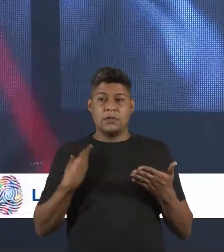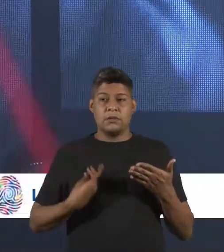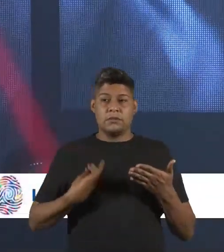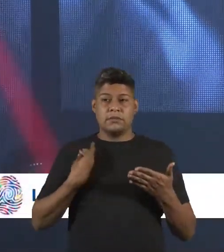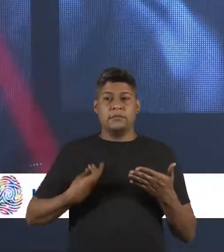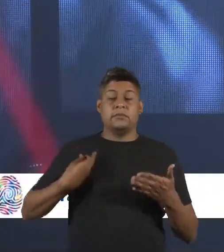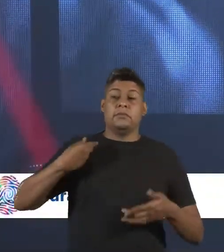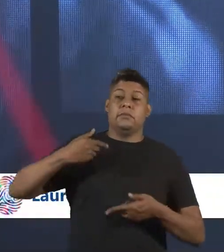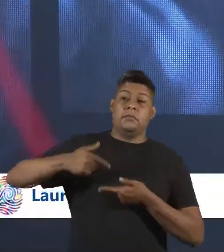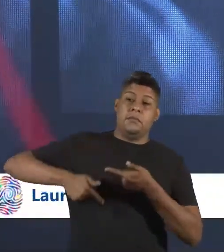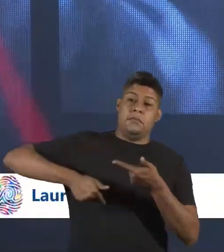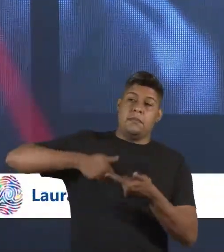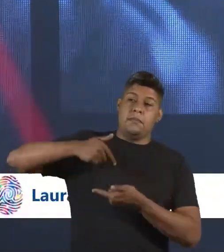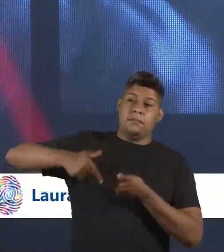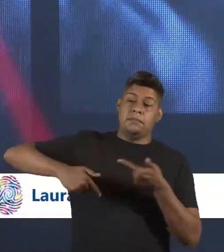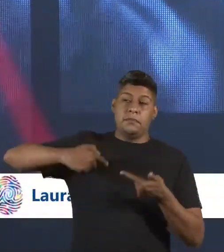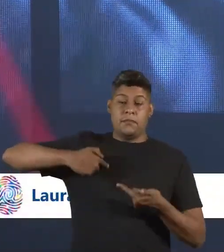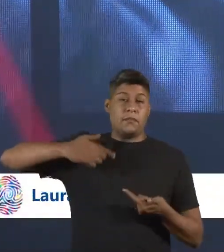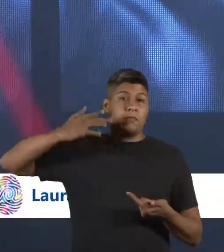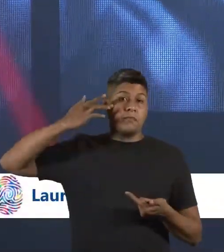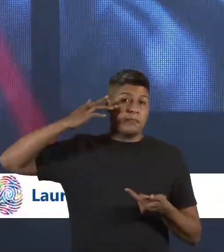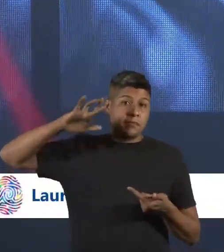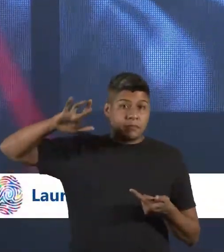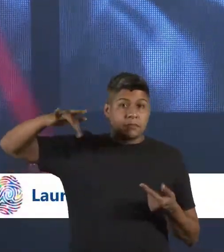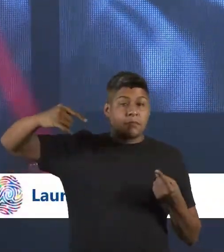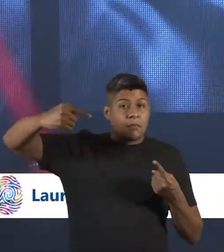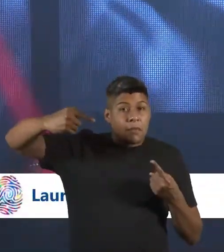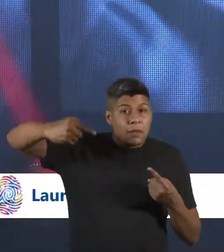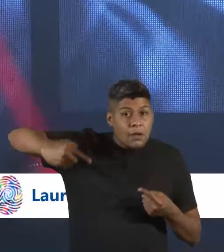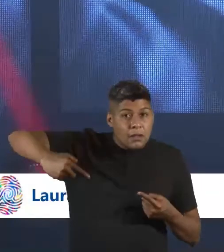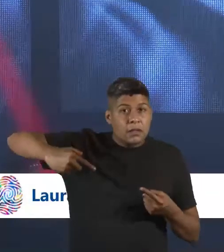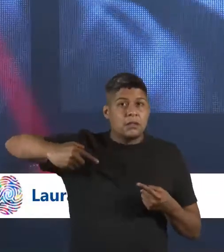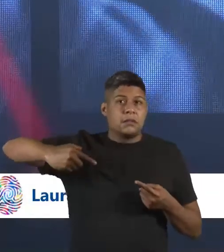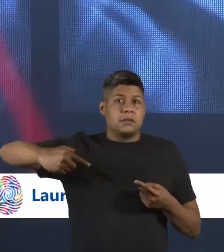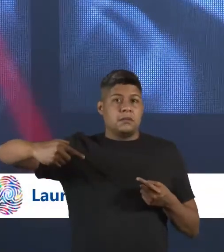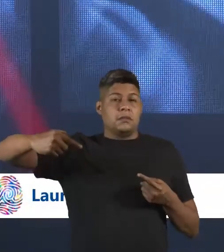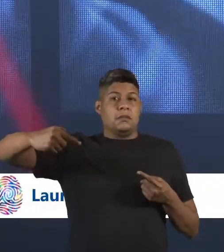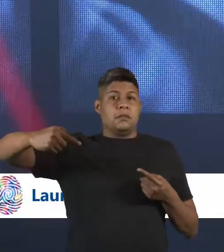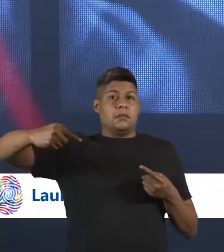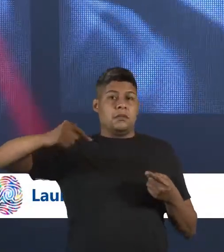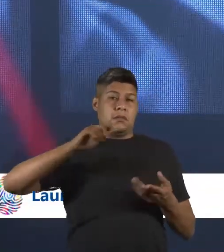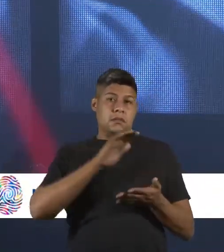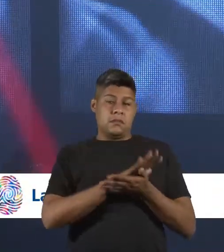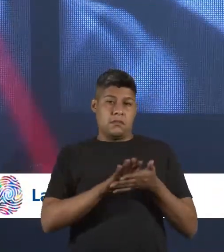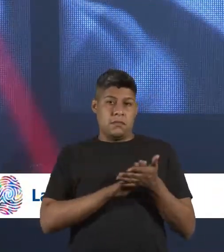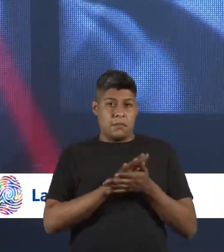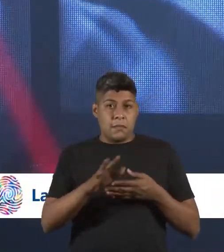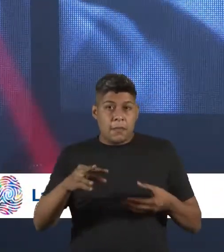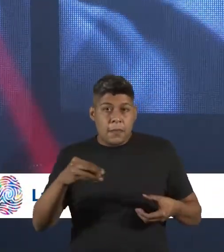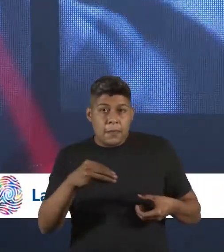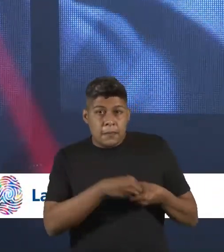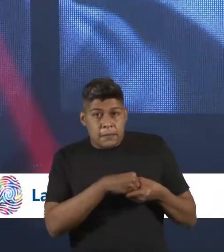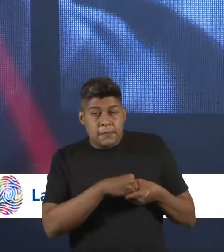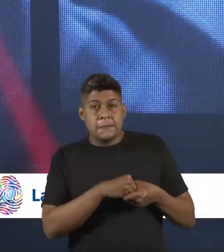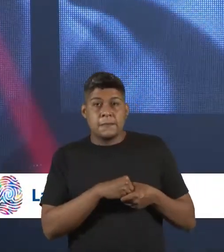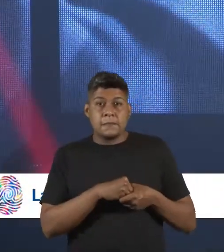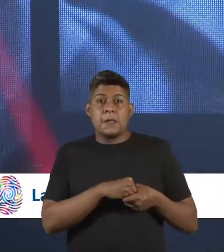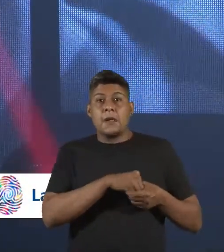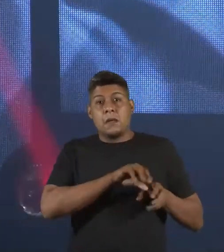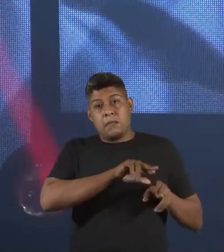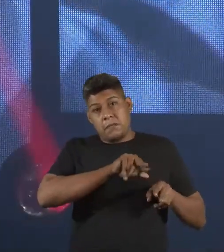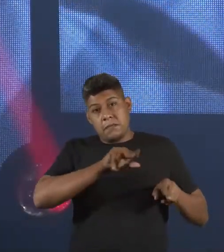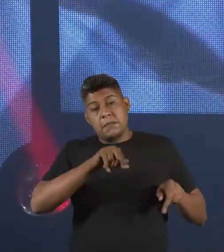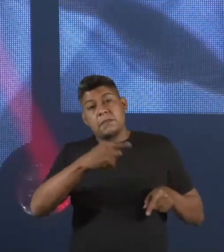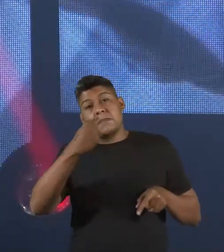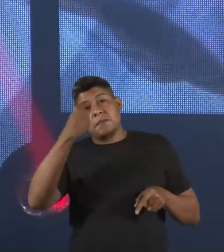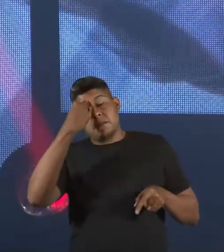corporativa, eu não sabia dos desafios não externos, internos. Muitas vezes,